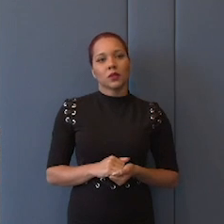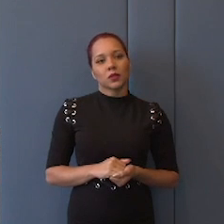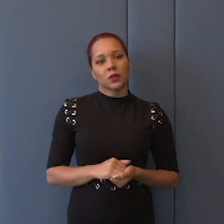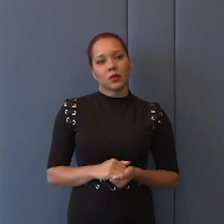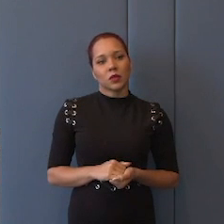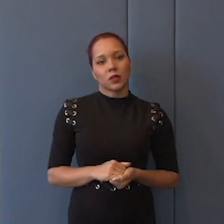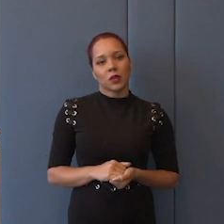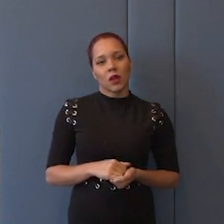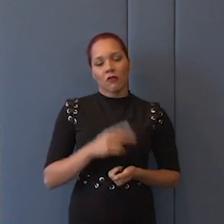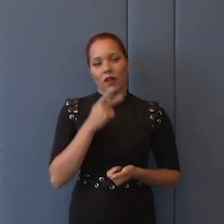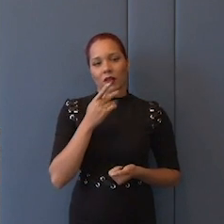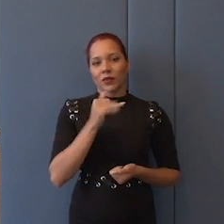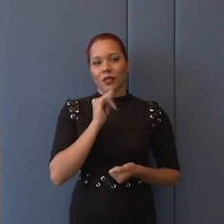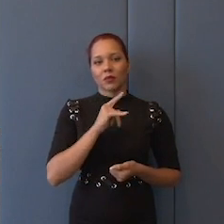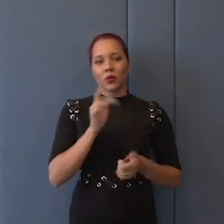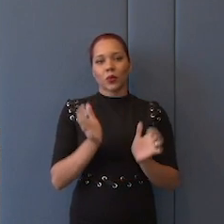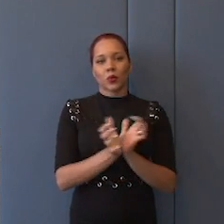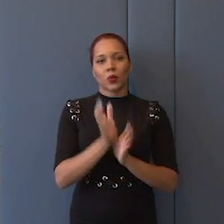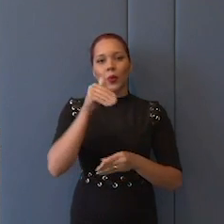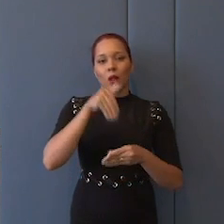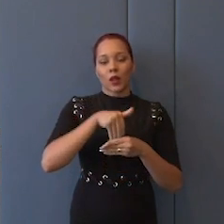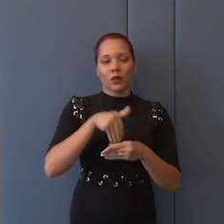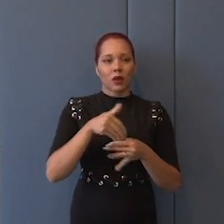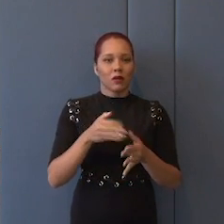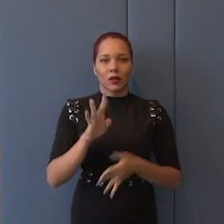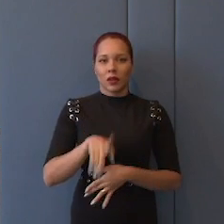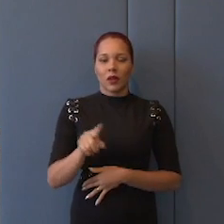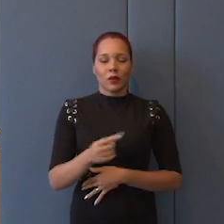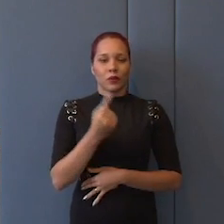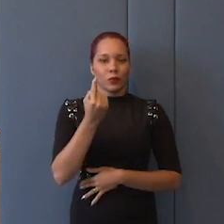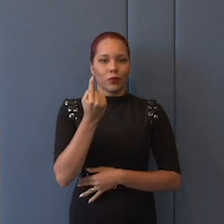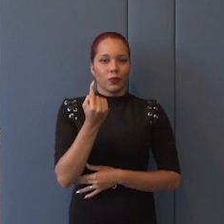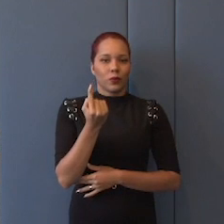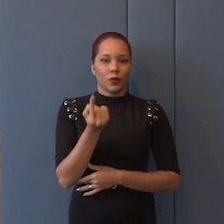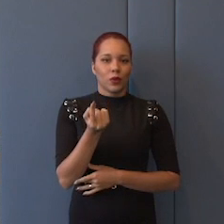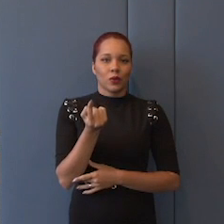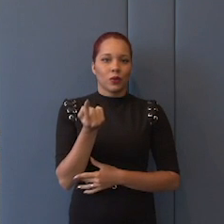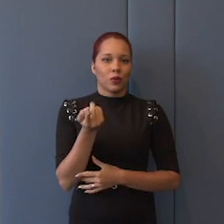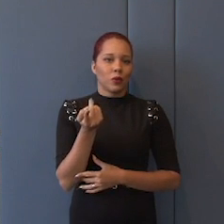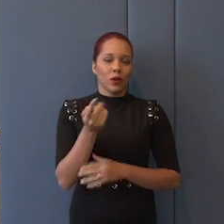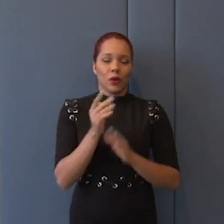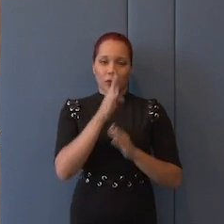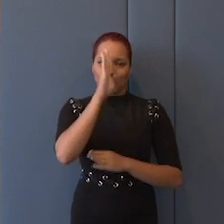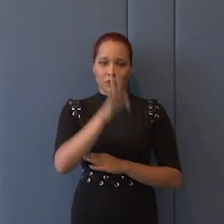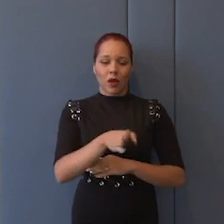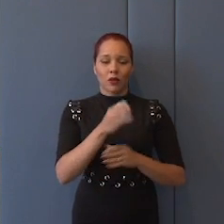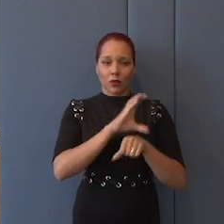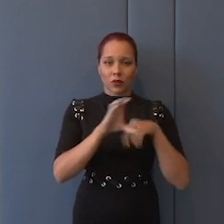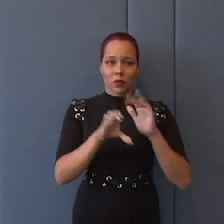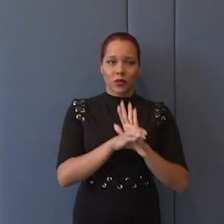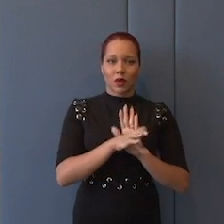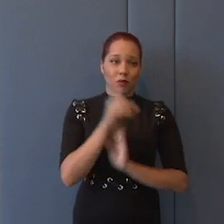a questão do colégio eleitoral, que é praticamente o único grande elemento da Constituição americana que a nossa